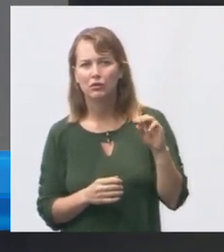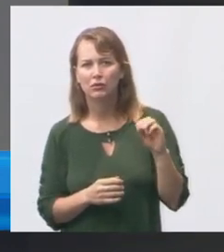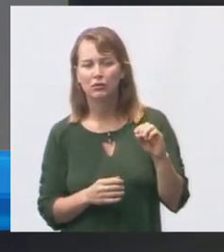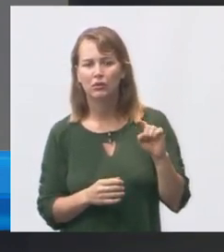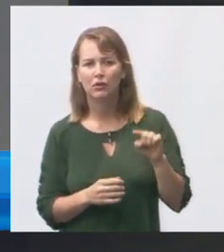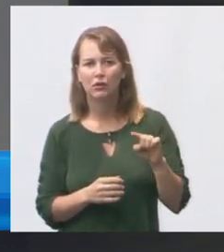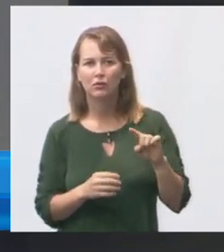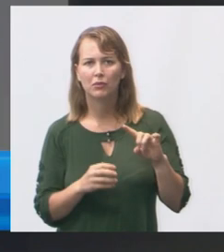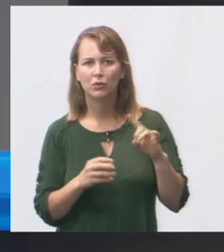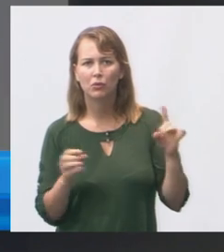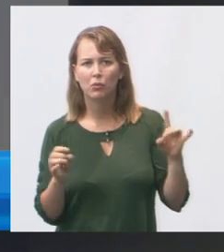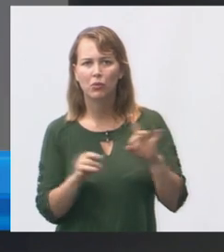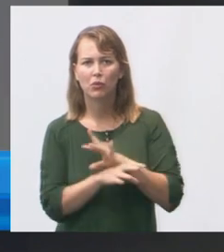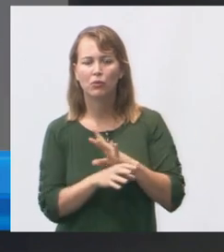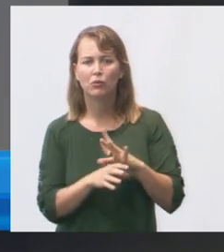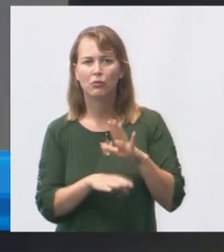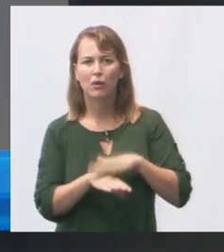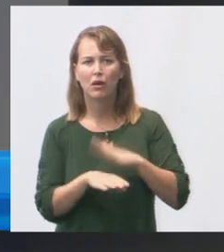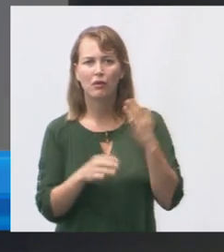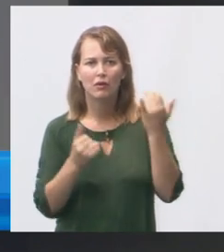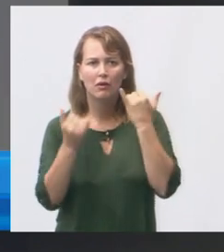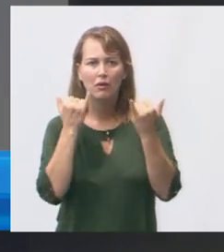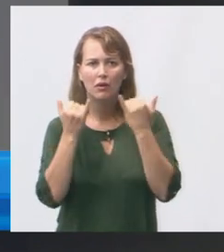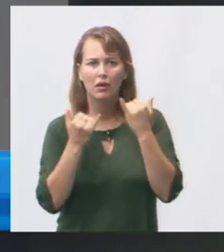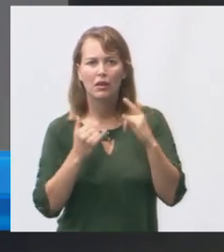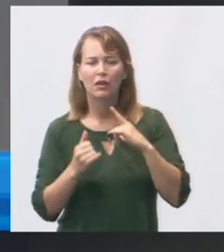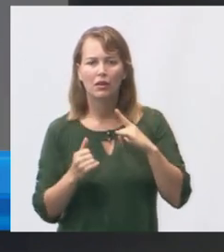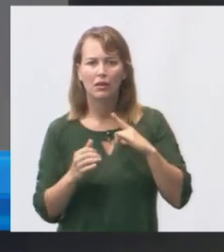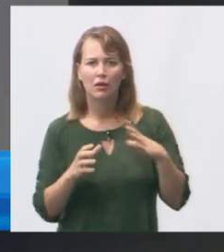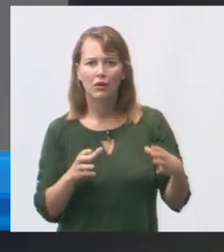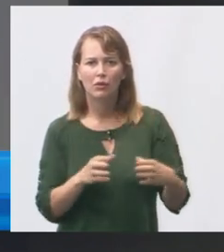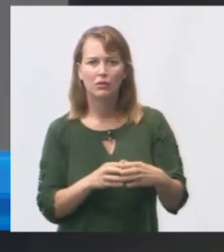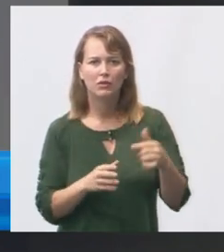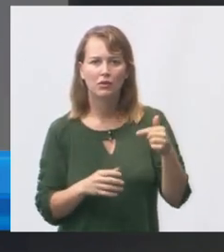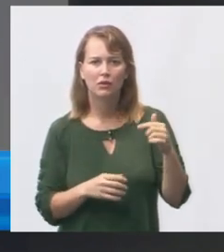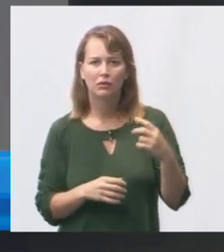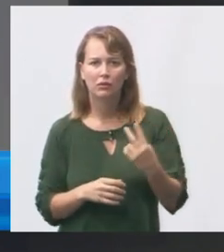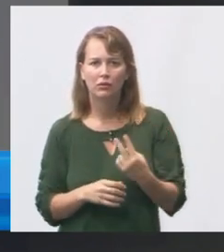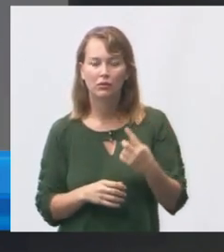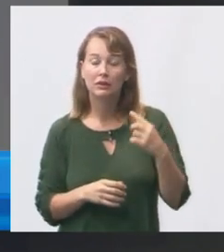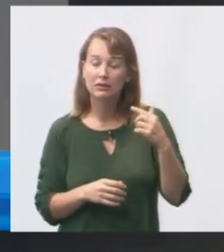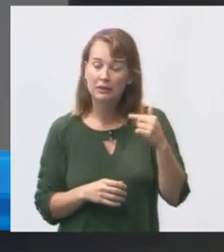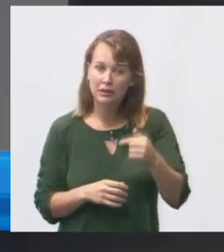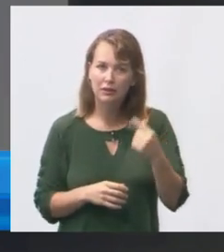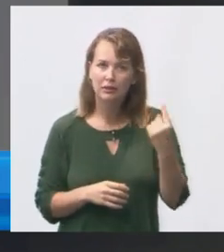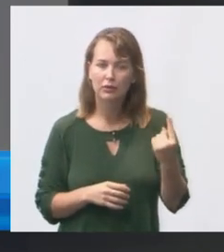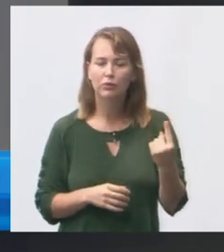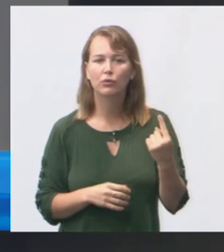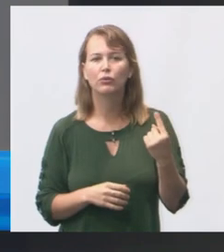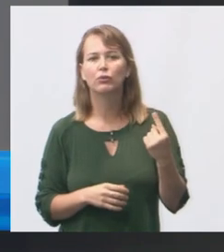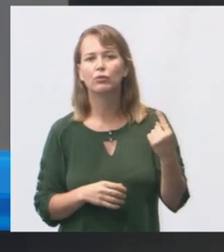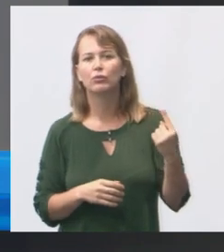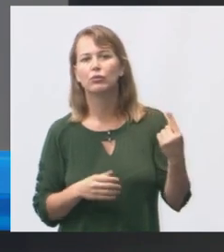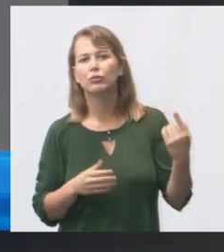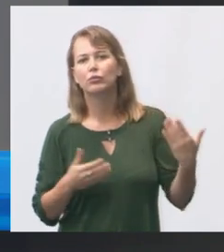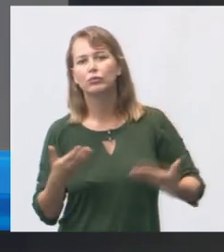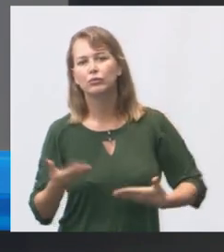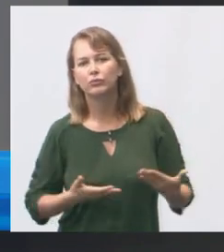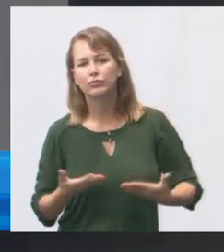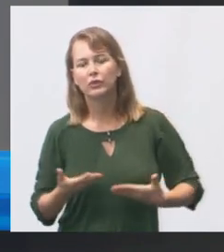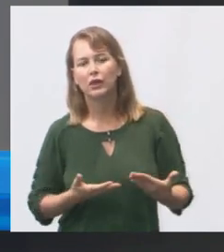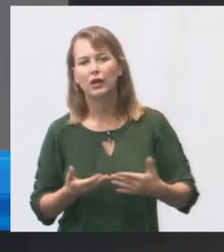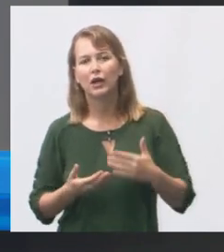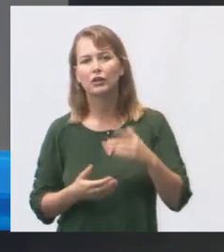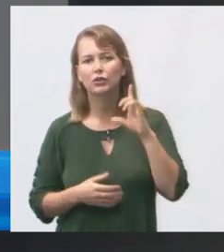mais completos com mais informações possui um quadro de 71 funcionários a diretora e a Juliana aqui as